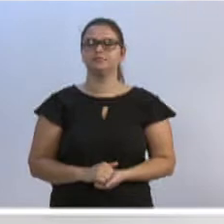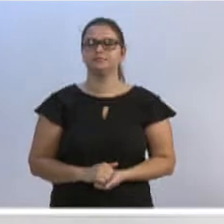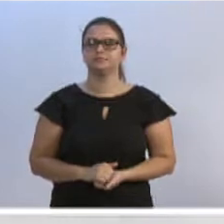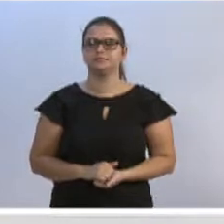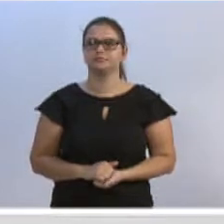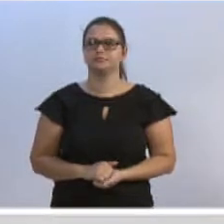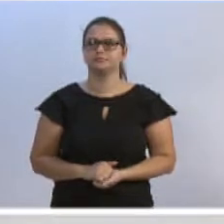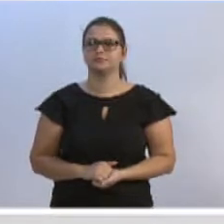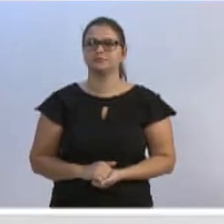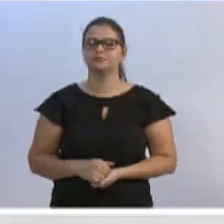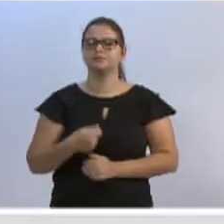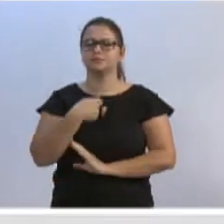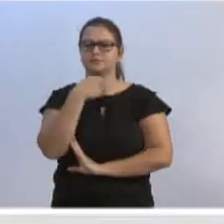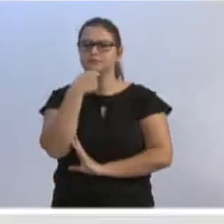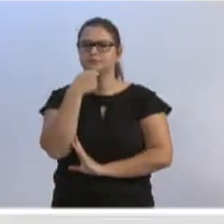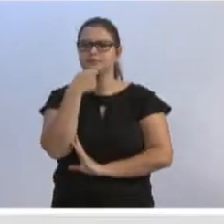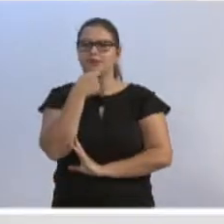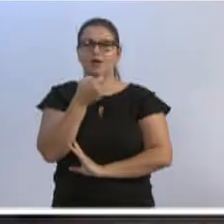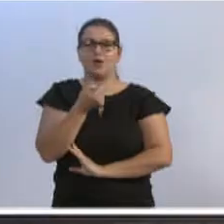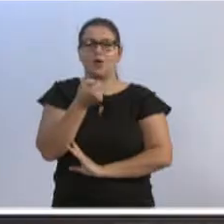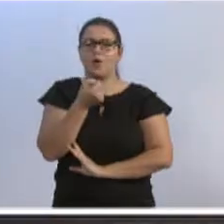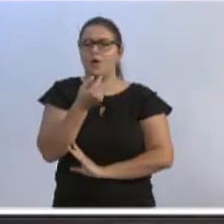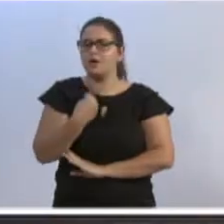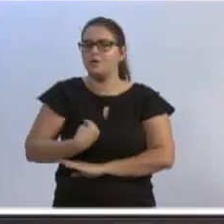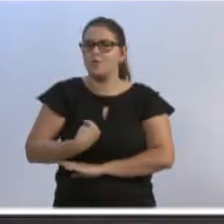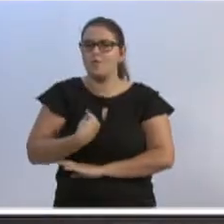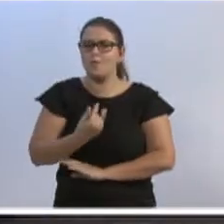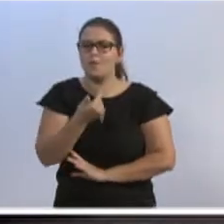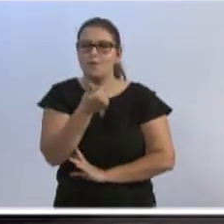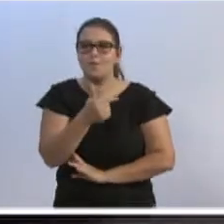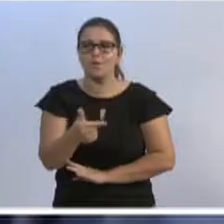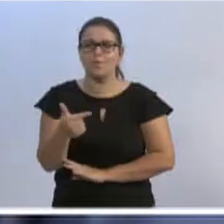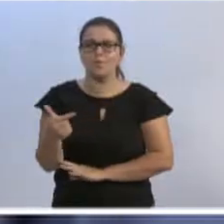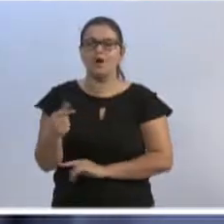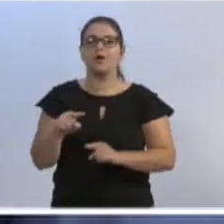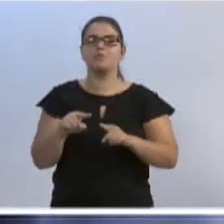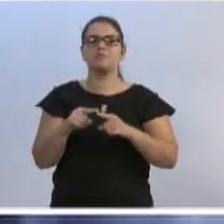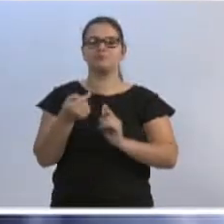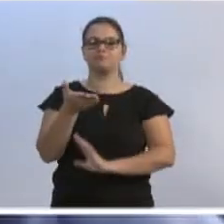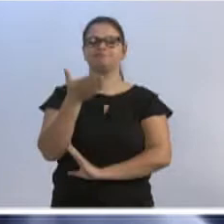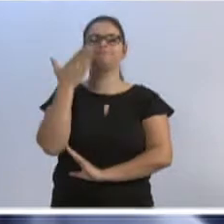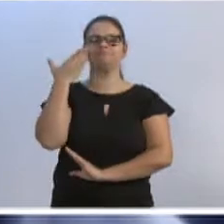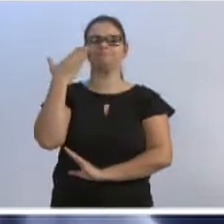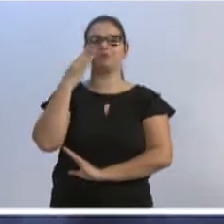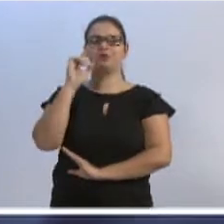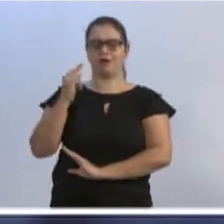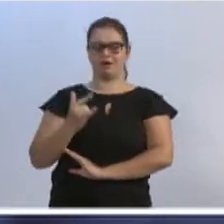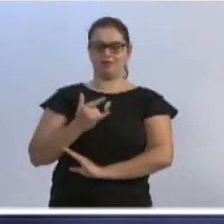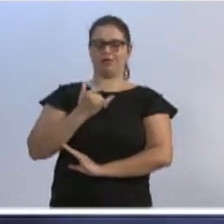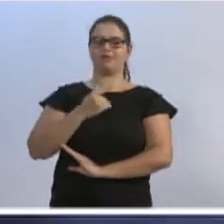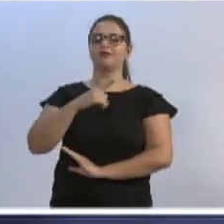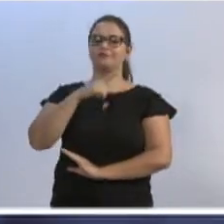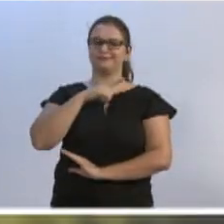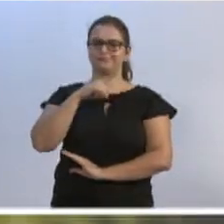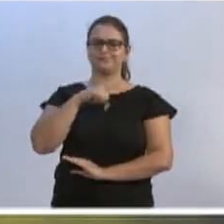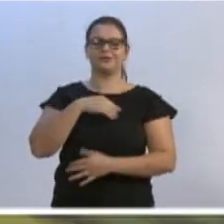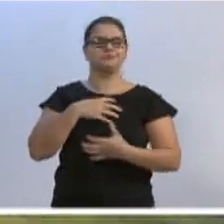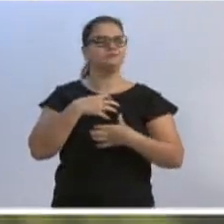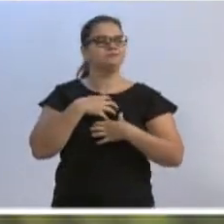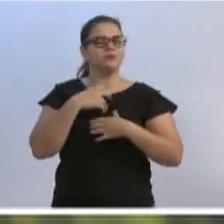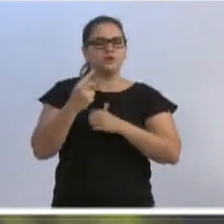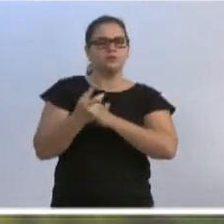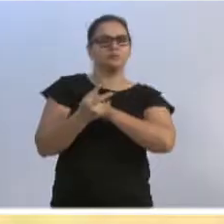Eu ainda quase nem existia, mas já sabia o que era ser amado. Me sentia